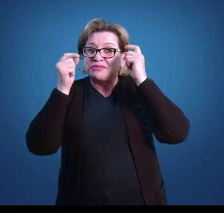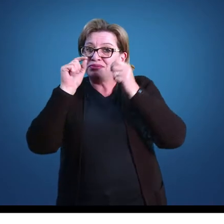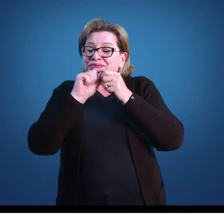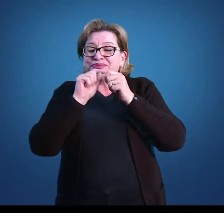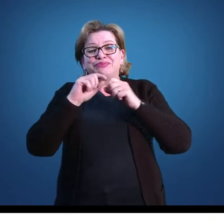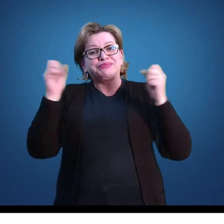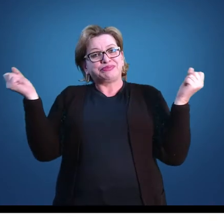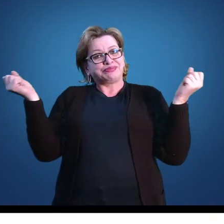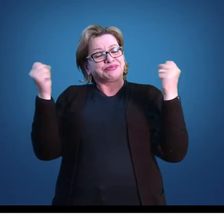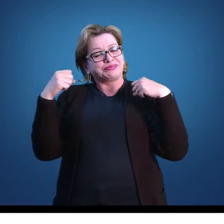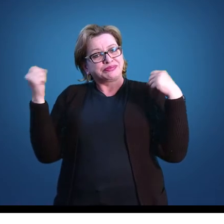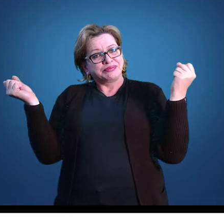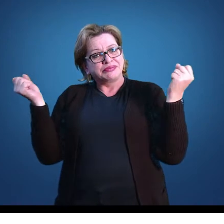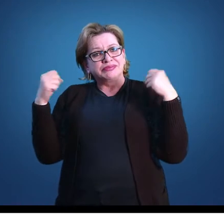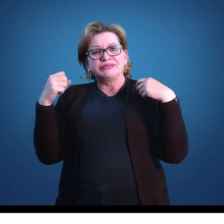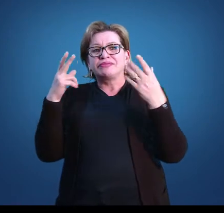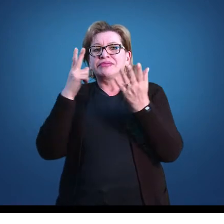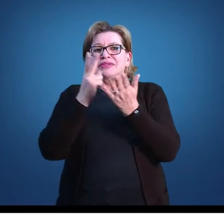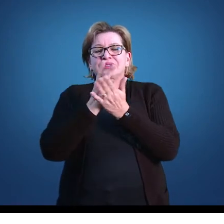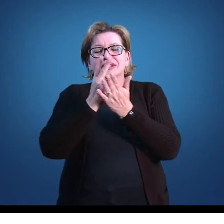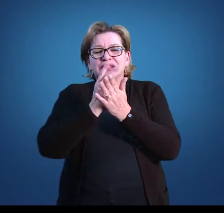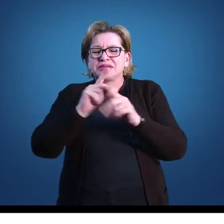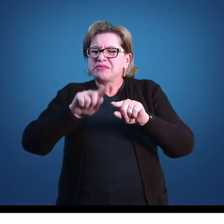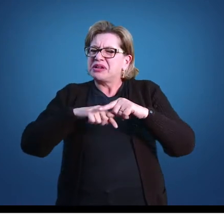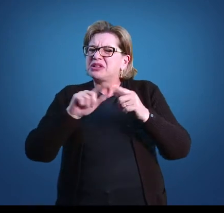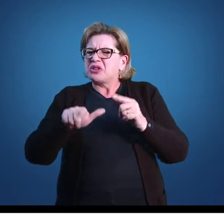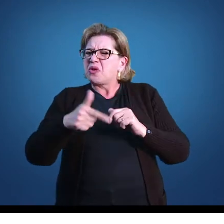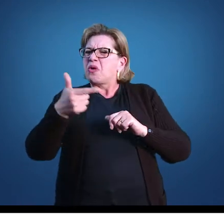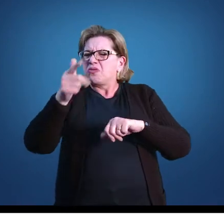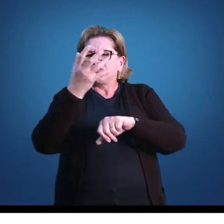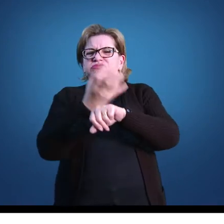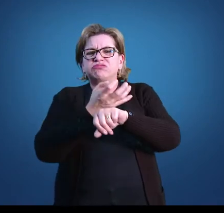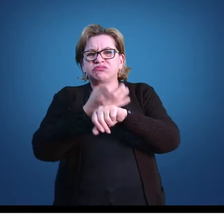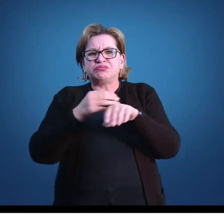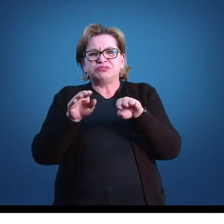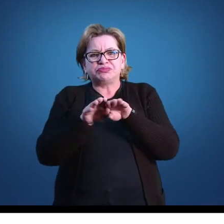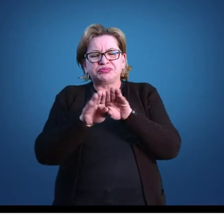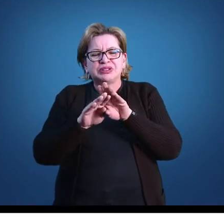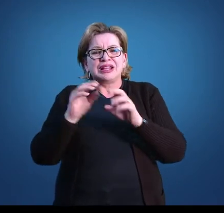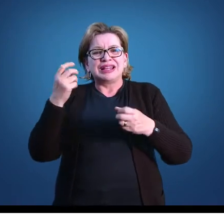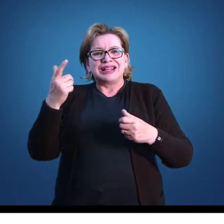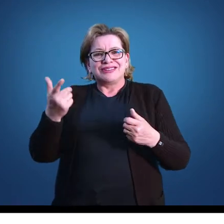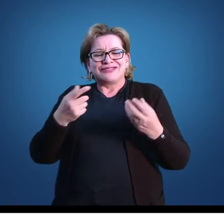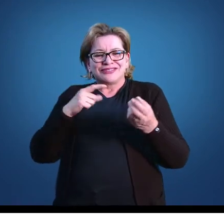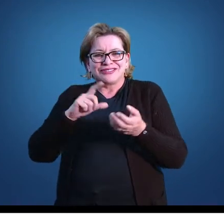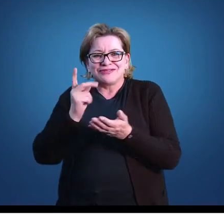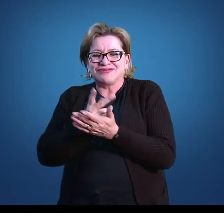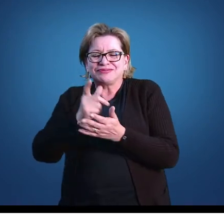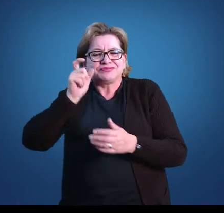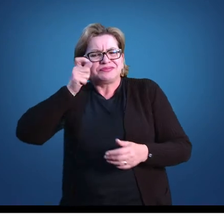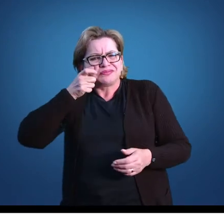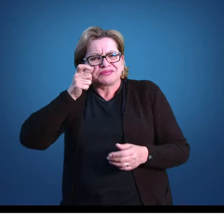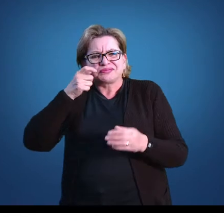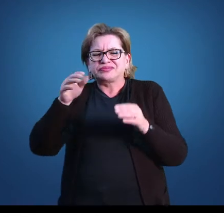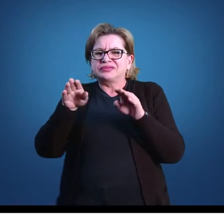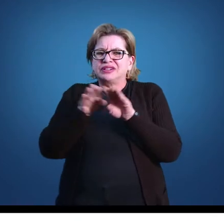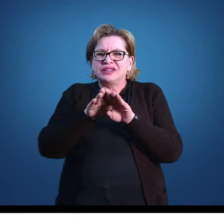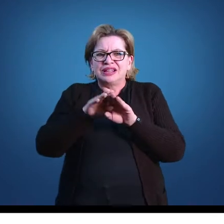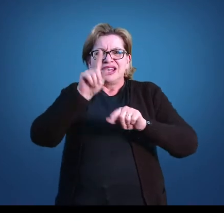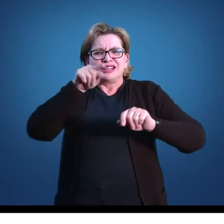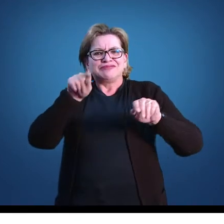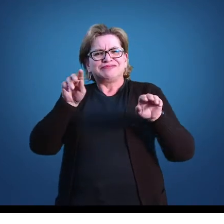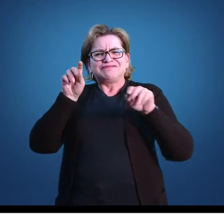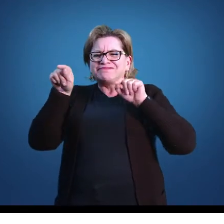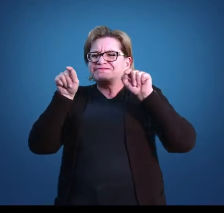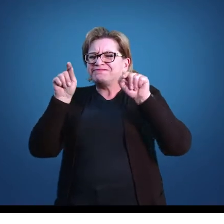só educação física, mas todas as aulas, elas sejam atrativas para os alunos. Então, o grande desafio é chamar a